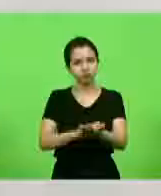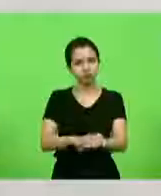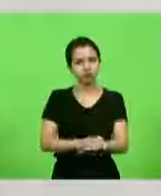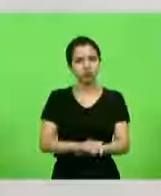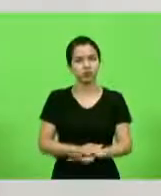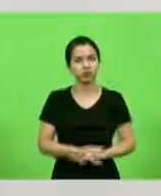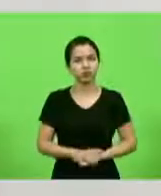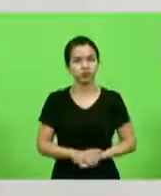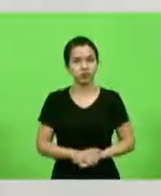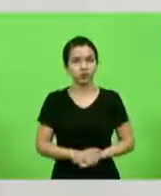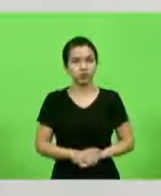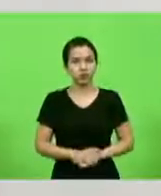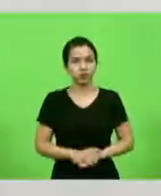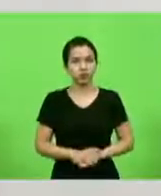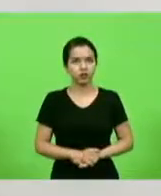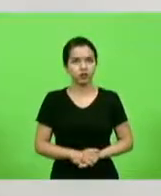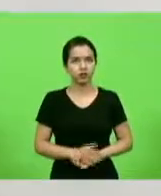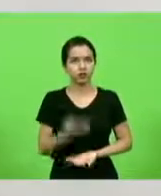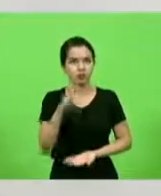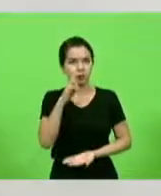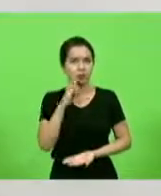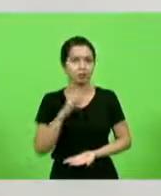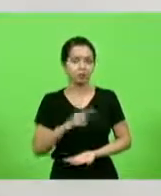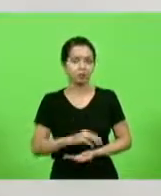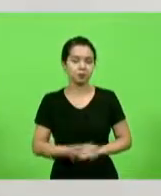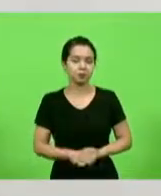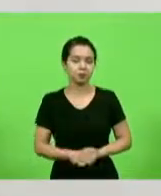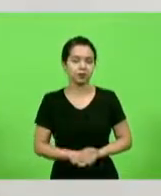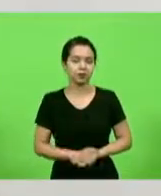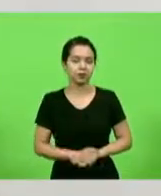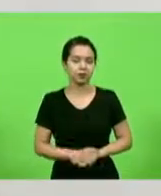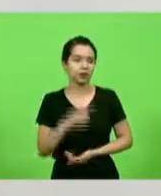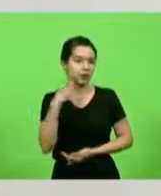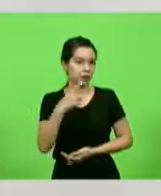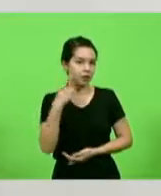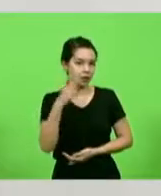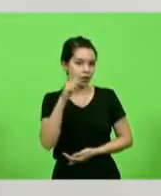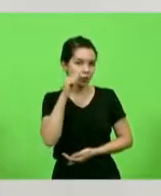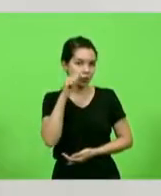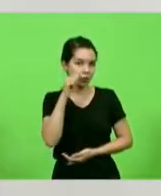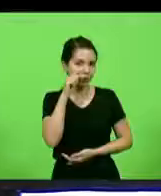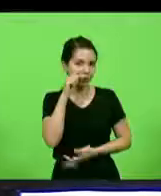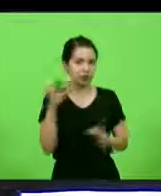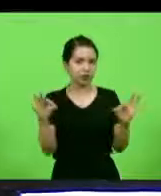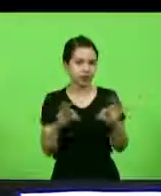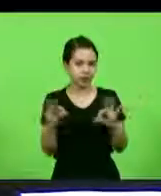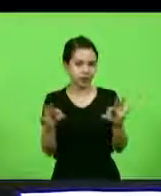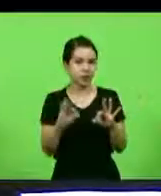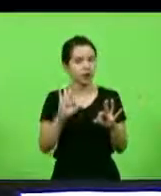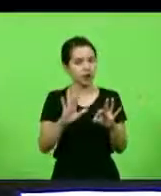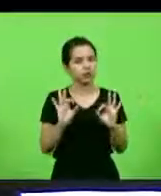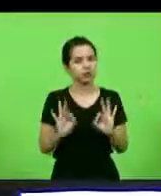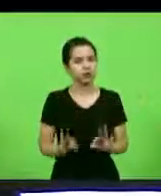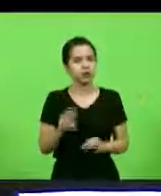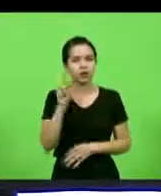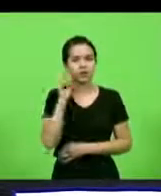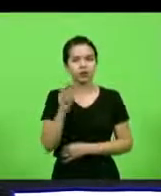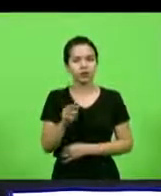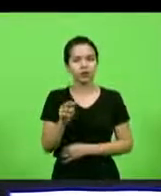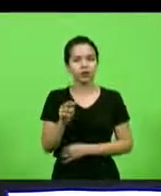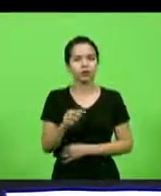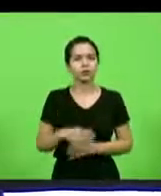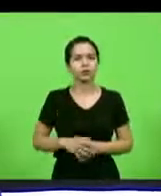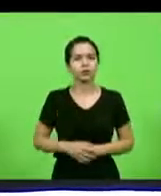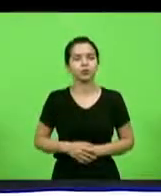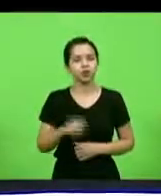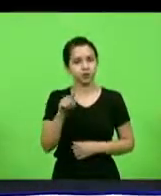Uma parte, deputado Bivar. A deputada Campagnolo não está aqui, mas certamente está acompanhando. você foi